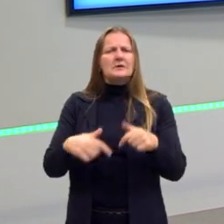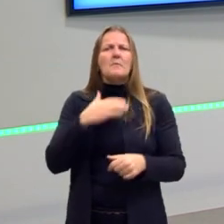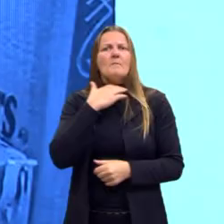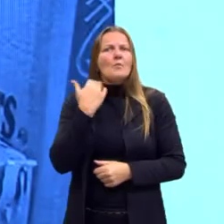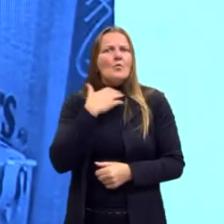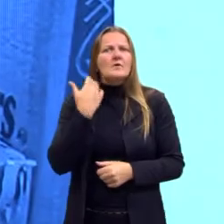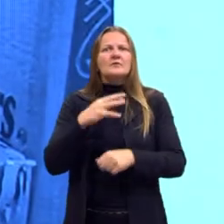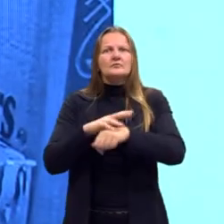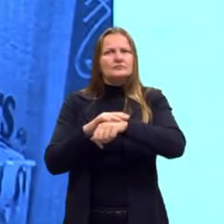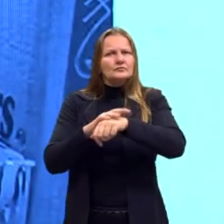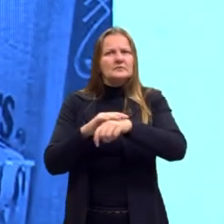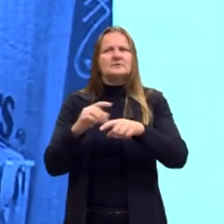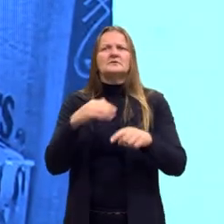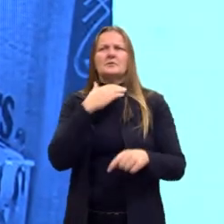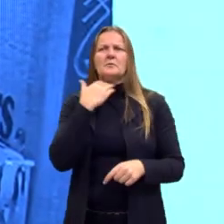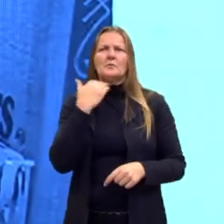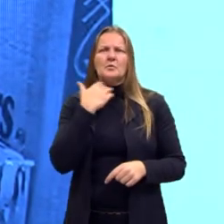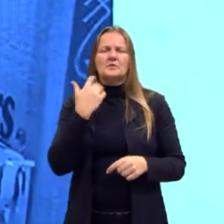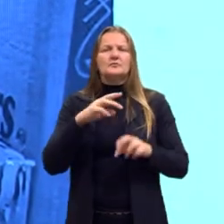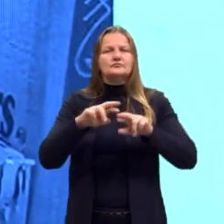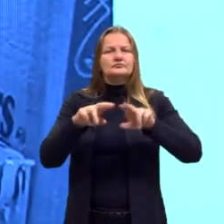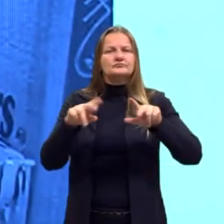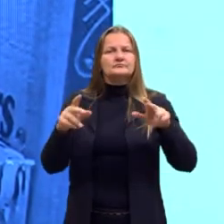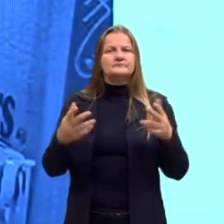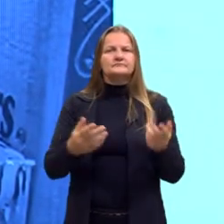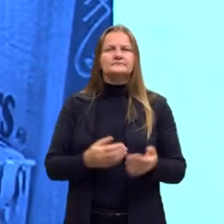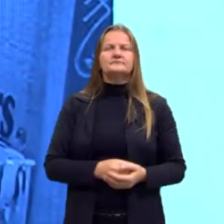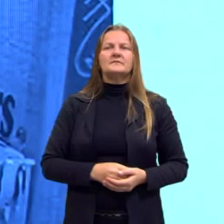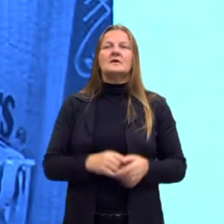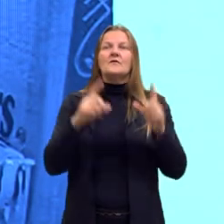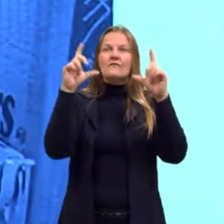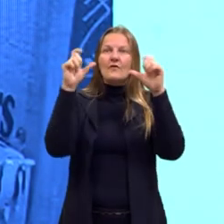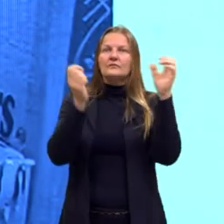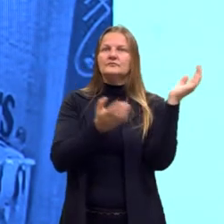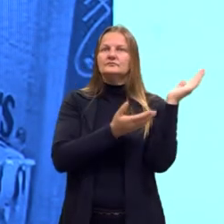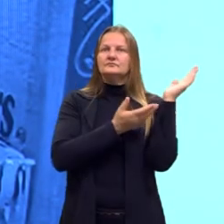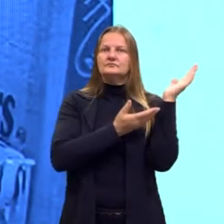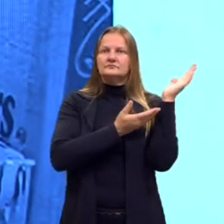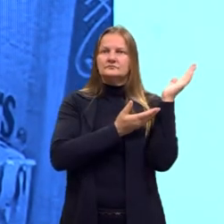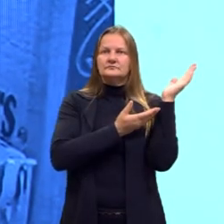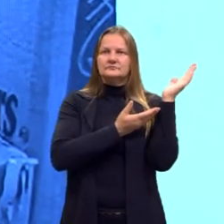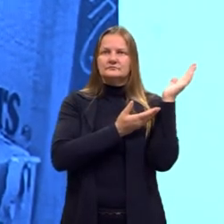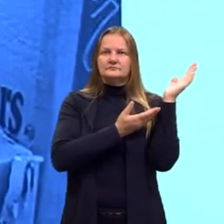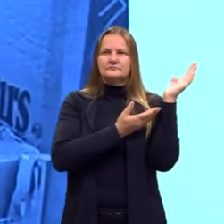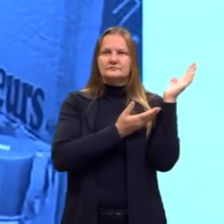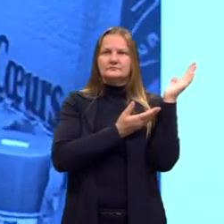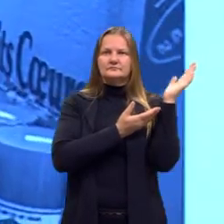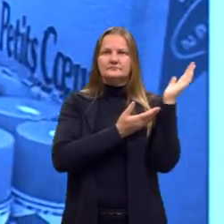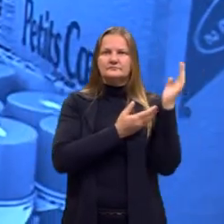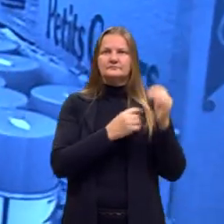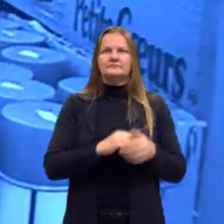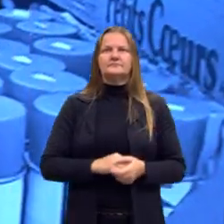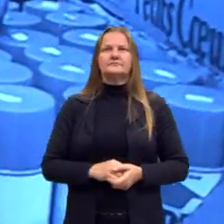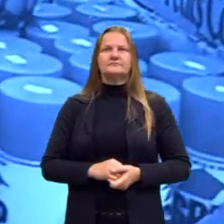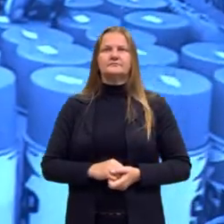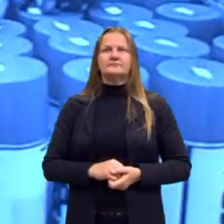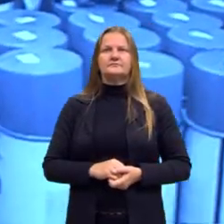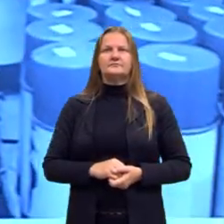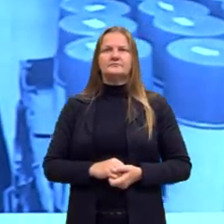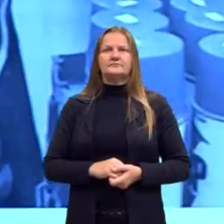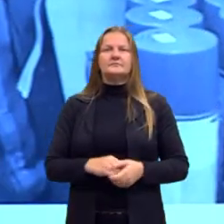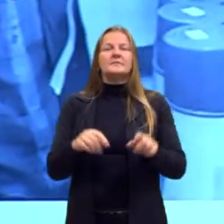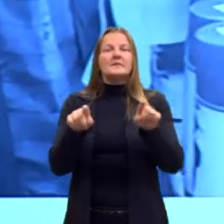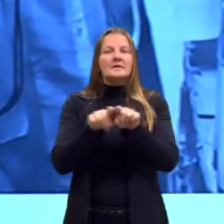bem simples, né, entre outras coisas. E uma imagem emblemática, vai mostrar para vocês aqui do lado, é o